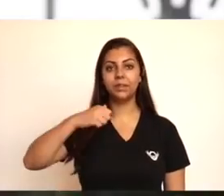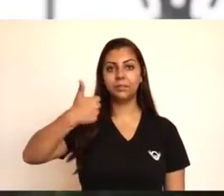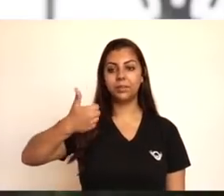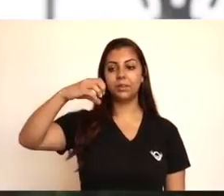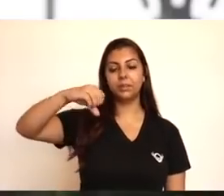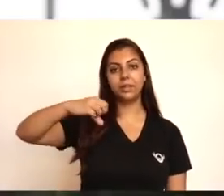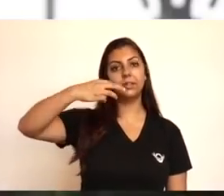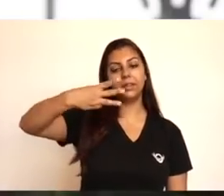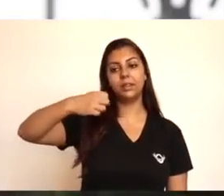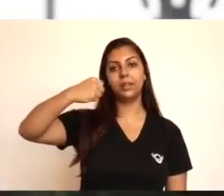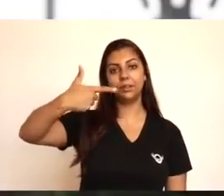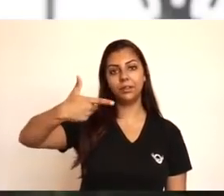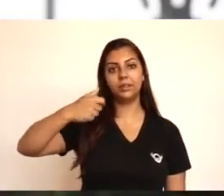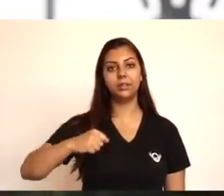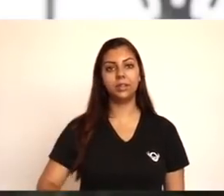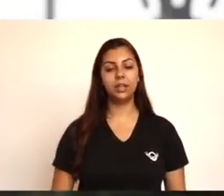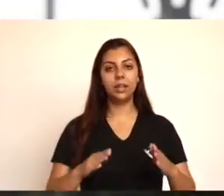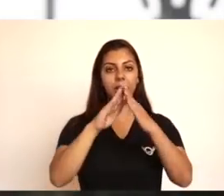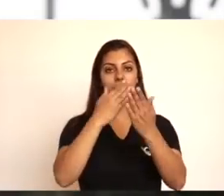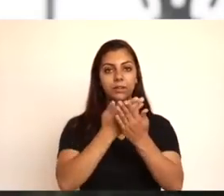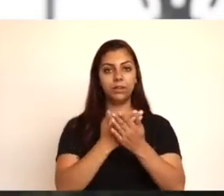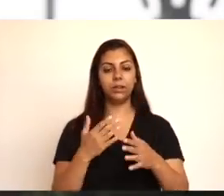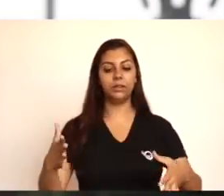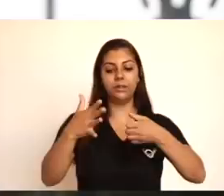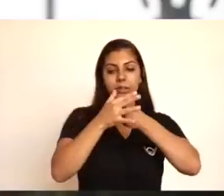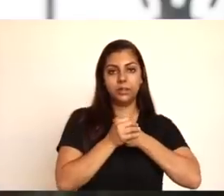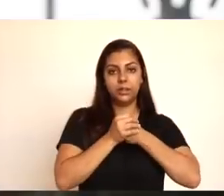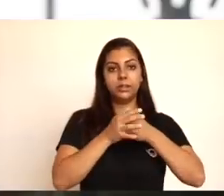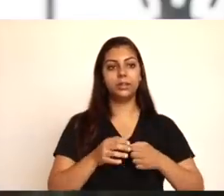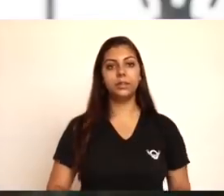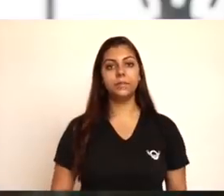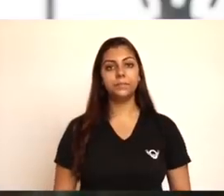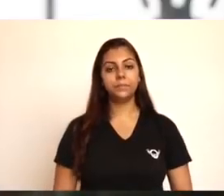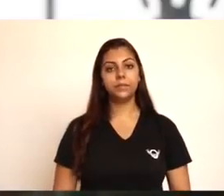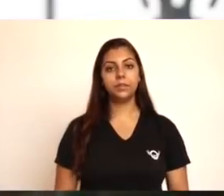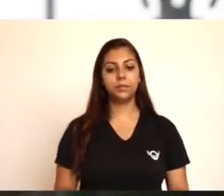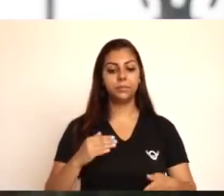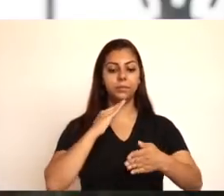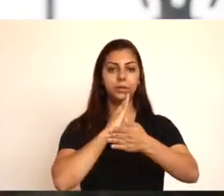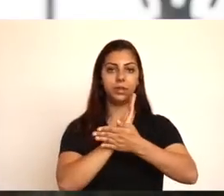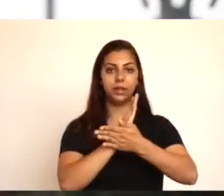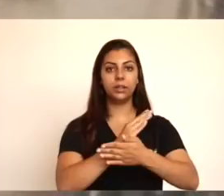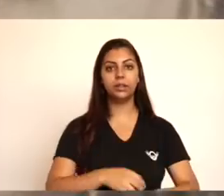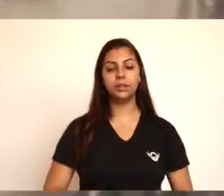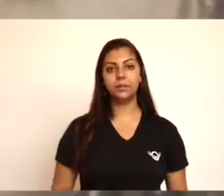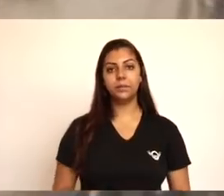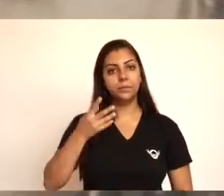Em 1932, a escola é fechada e bloqueada, servindo de sede para os soldados na Revolução Constitucionalista.